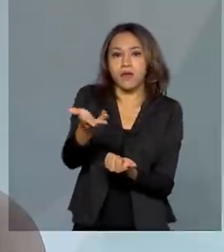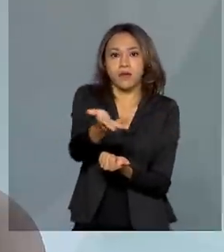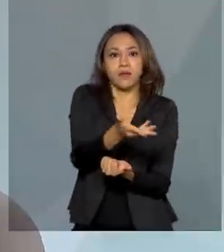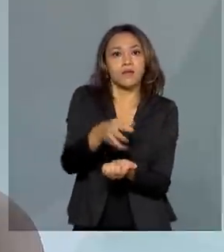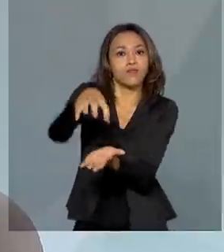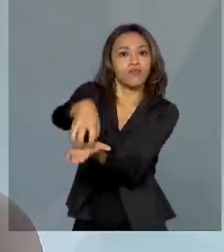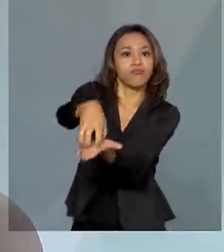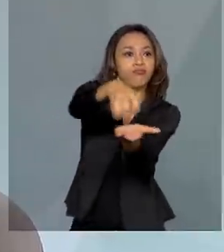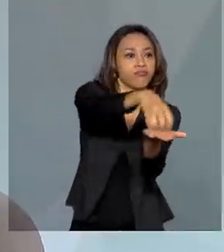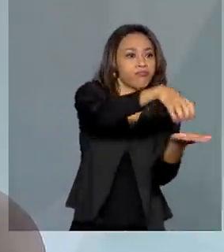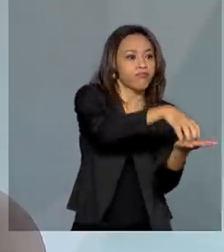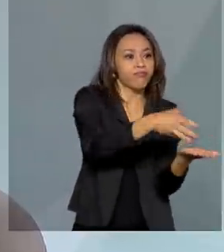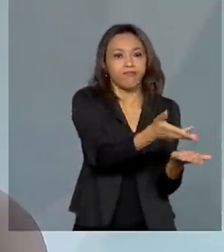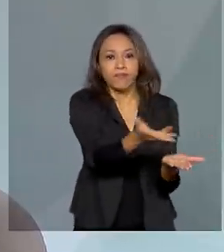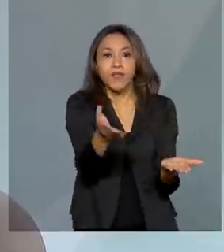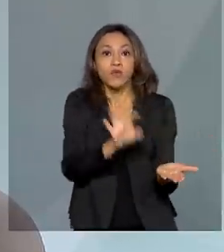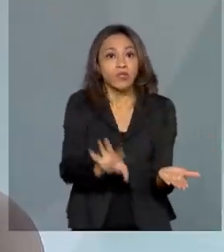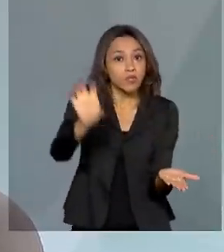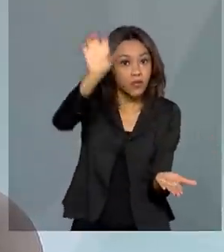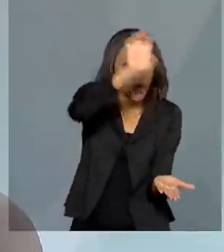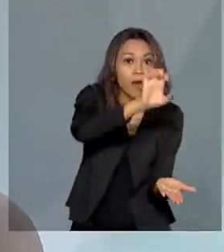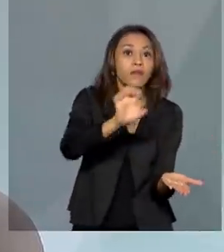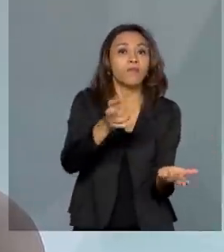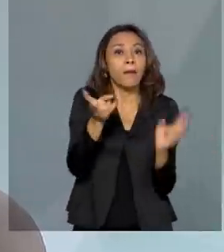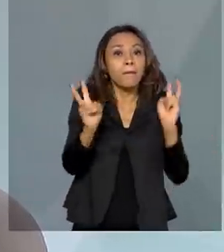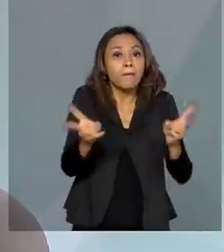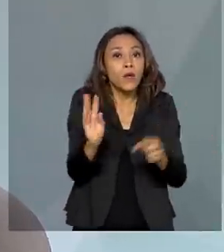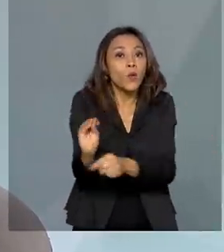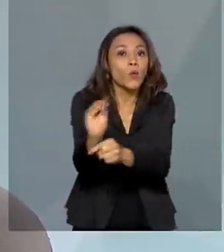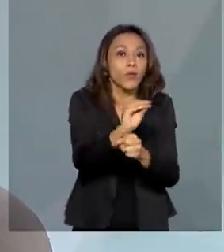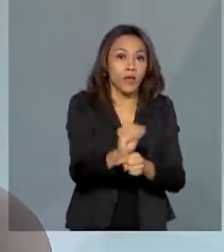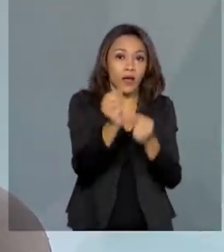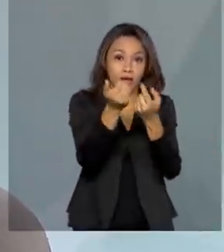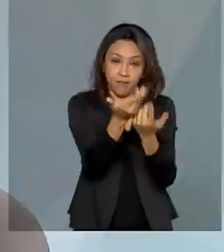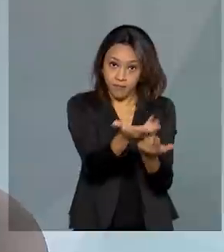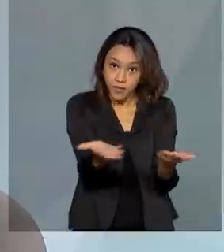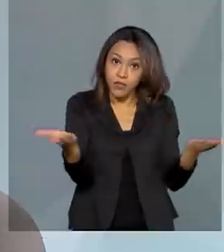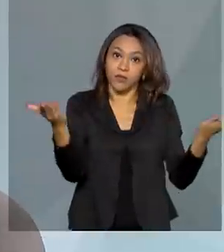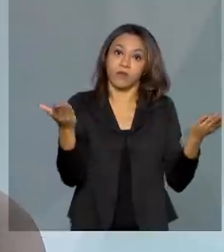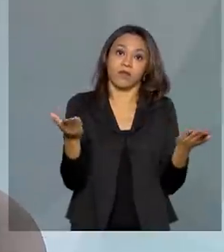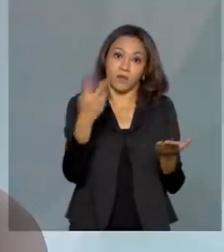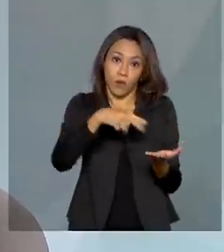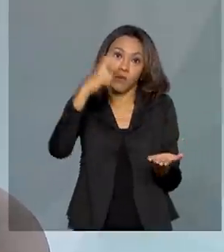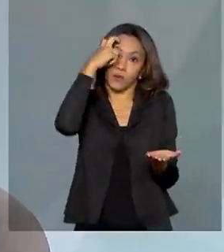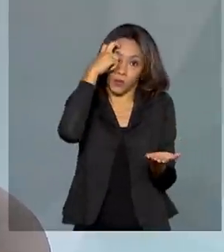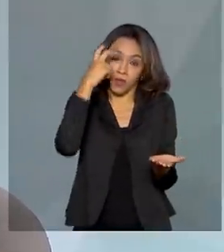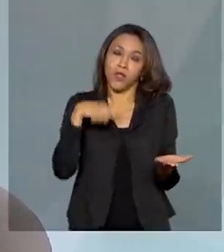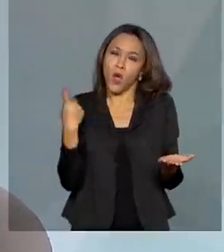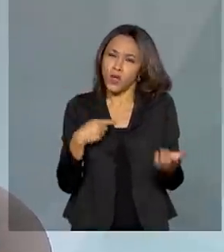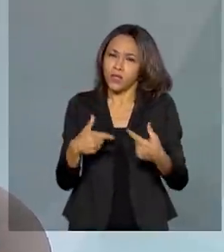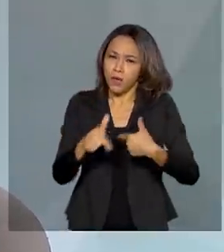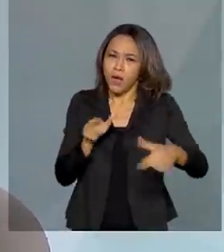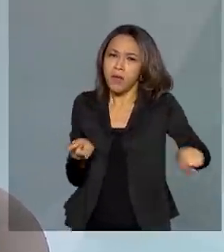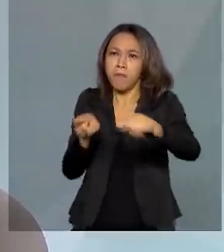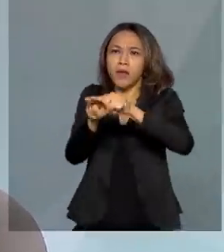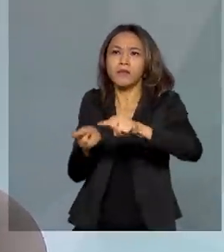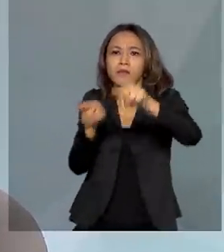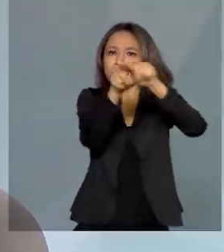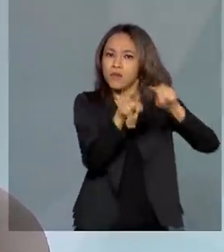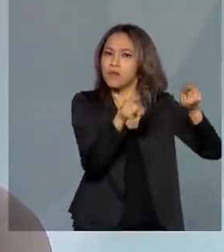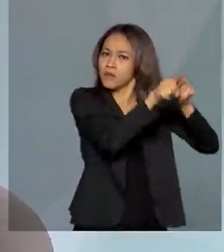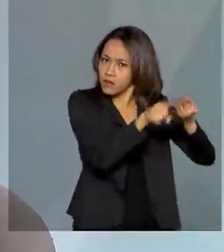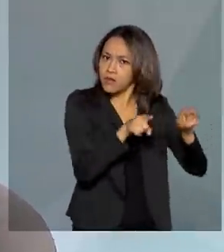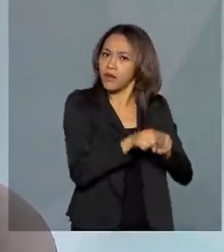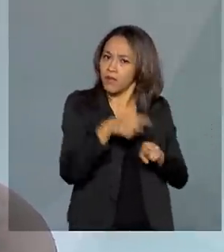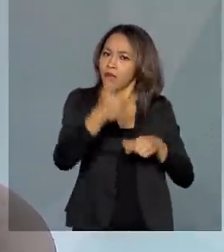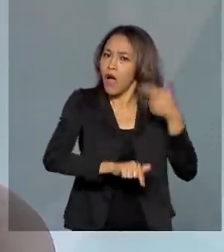essas outras esferas a preservar esse bem. Então a gente trabalha muito em parceria e a cada dia mais a gente tem